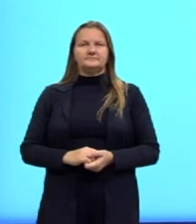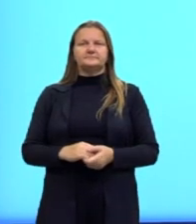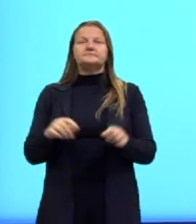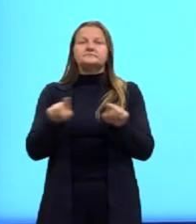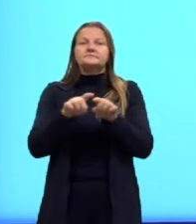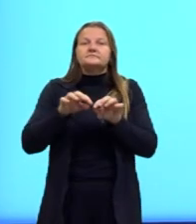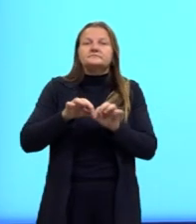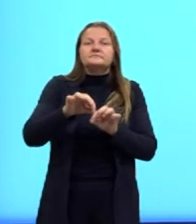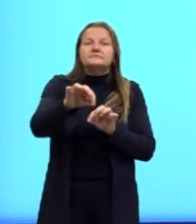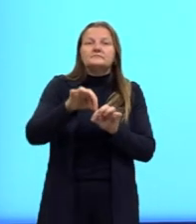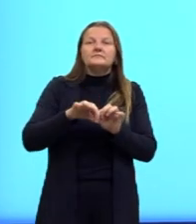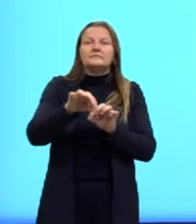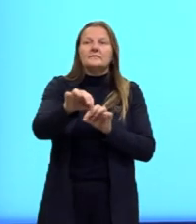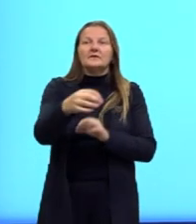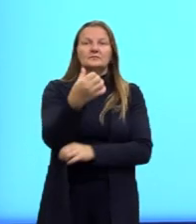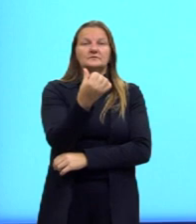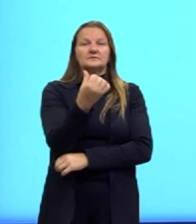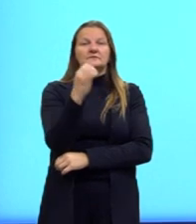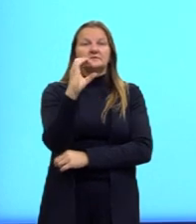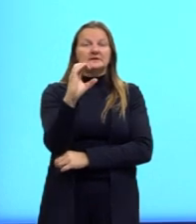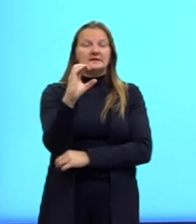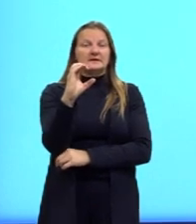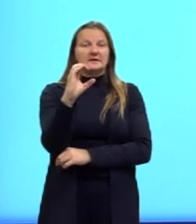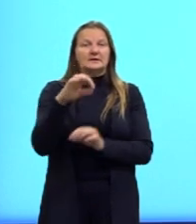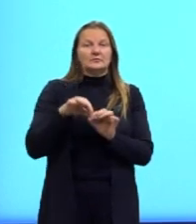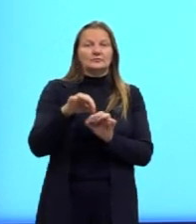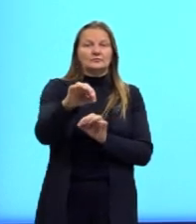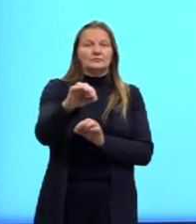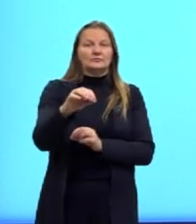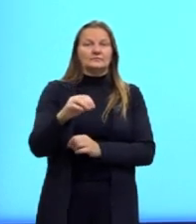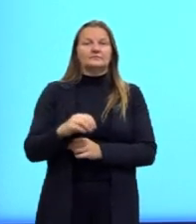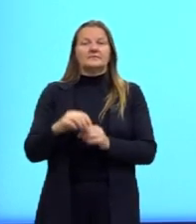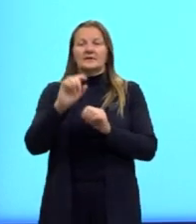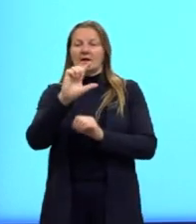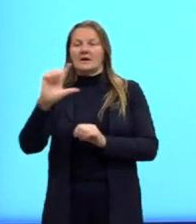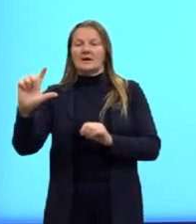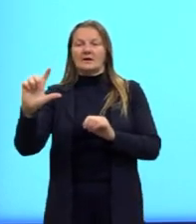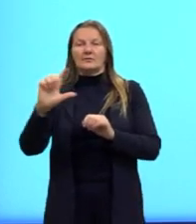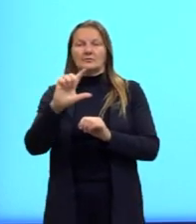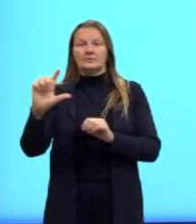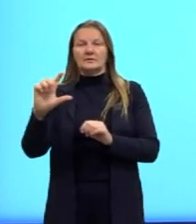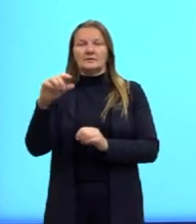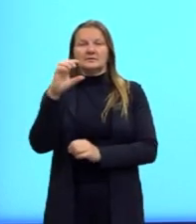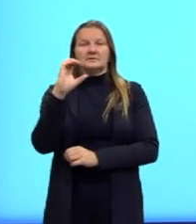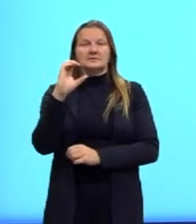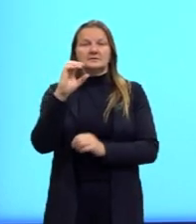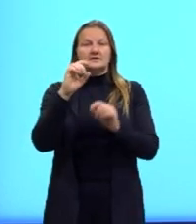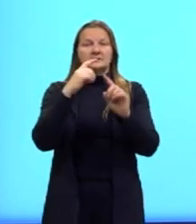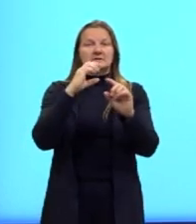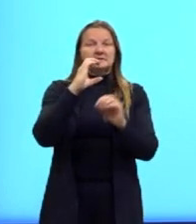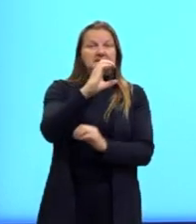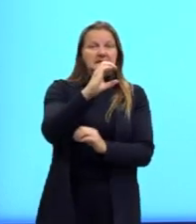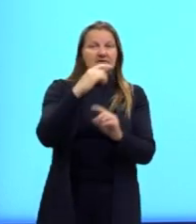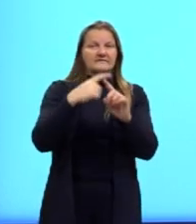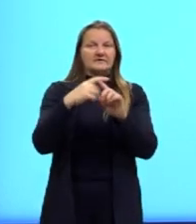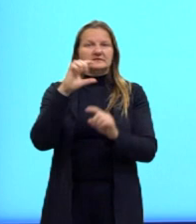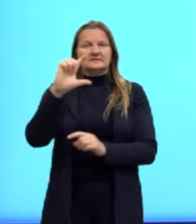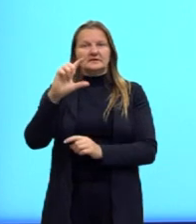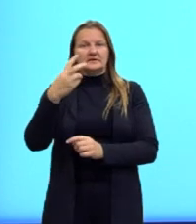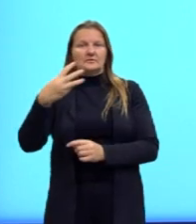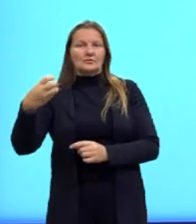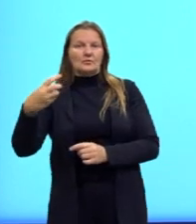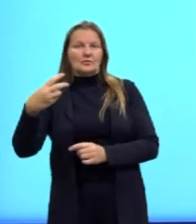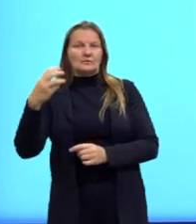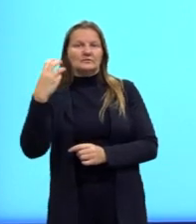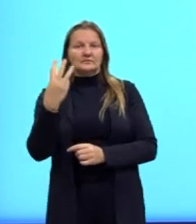comprimento eu vou identificar, então, por C e a largura por L. E, então, C vezes L igual a 30.